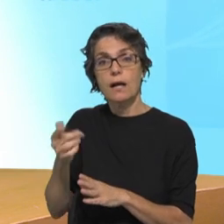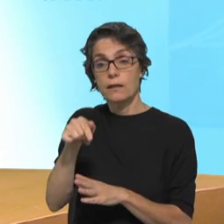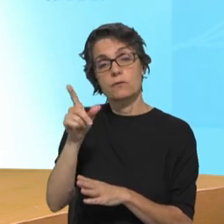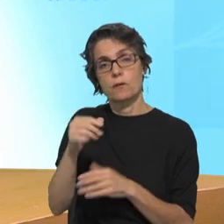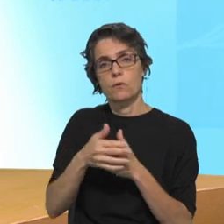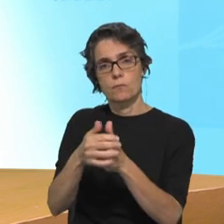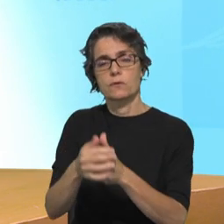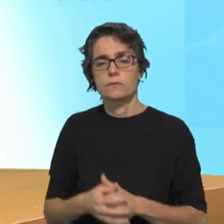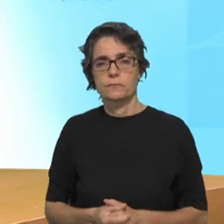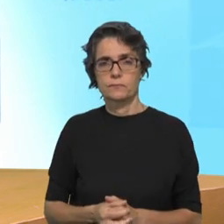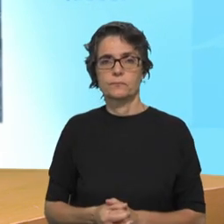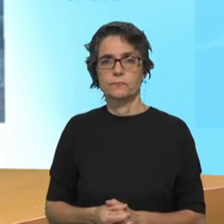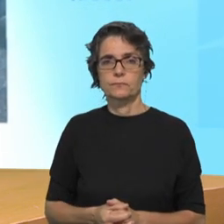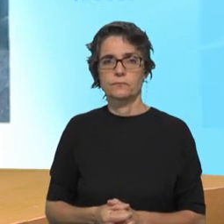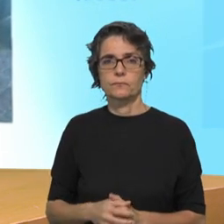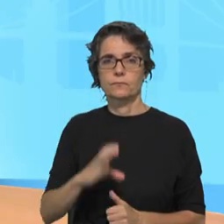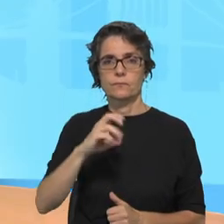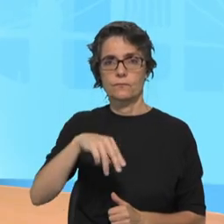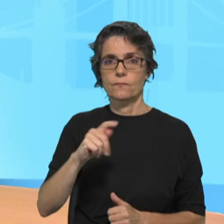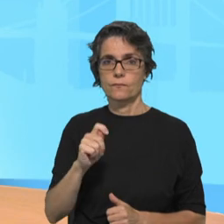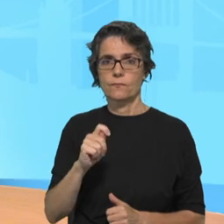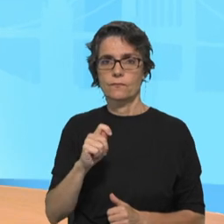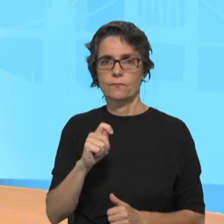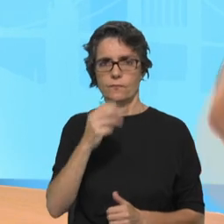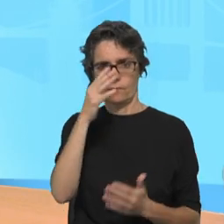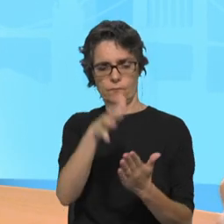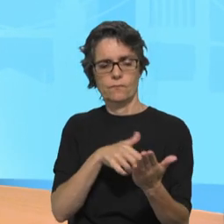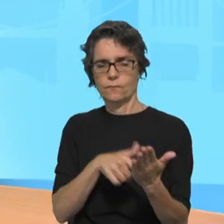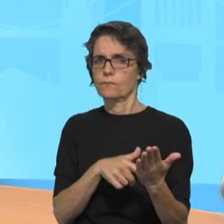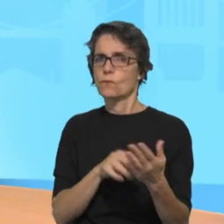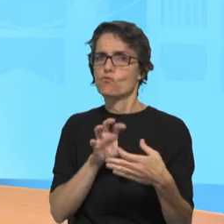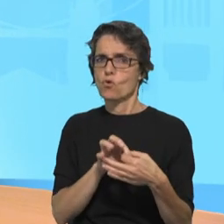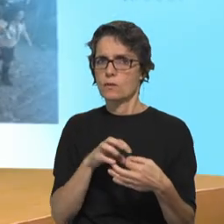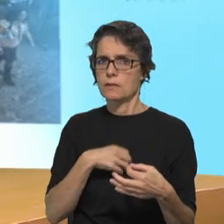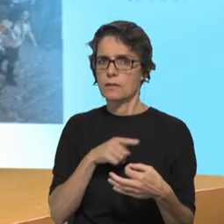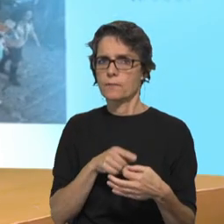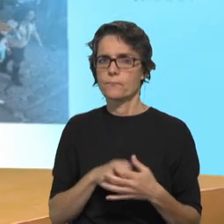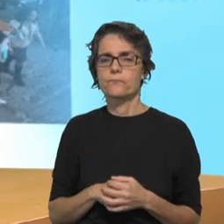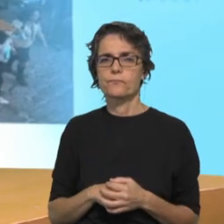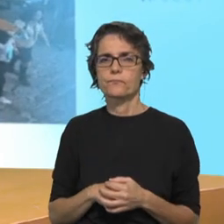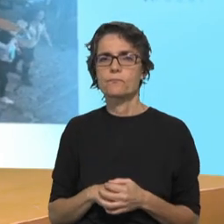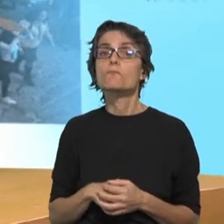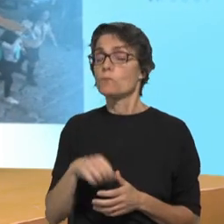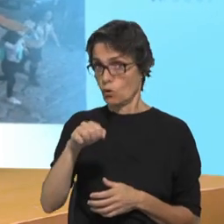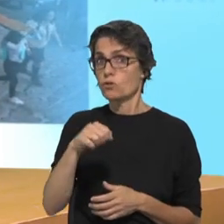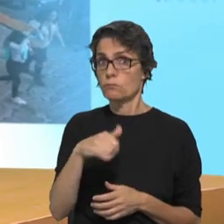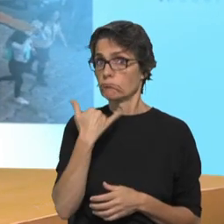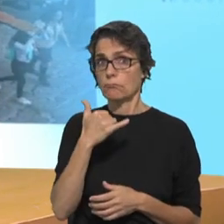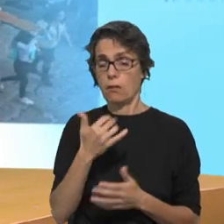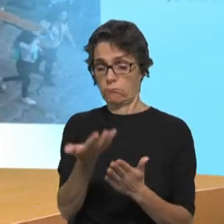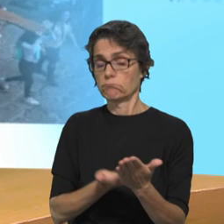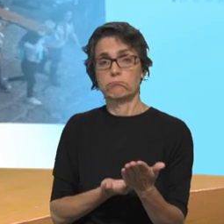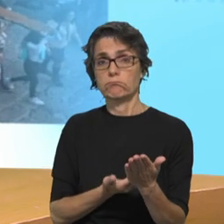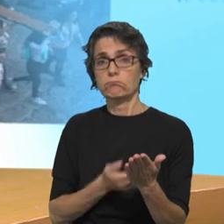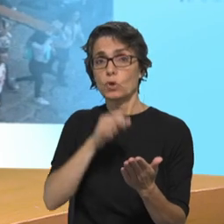processo, evidentemente. O CNE revê-se neste documento. O CNE acolhe com muita alegria esta palavra dos bispos. Nós, no CNE,